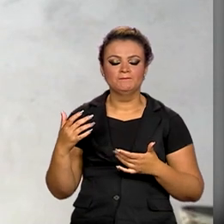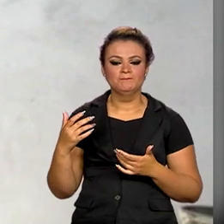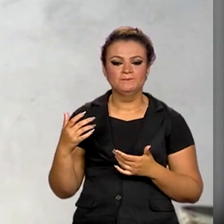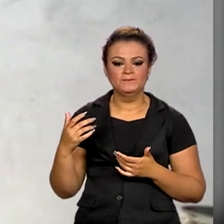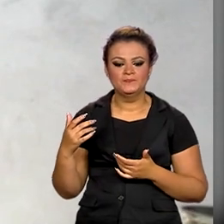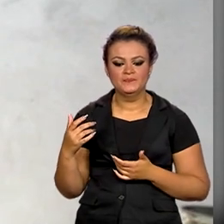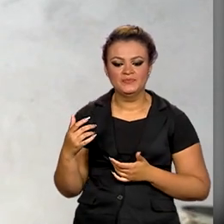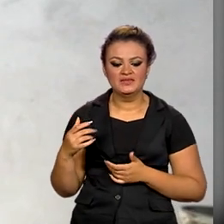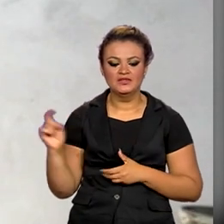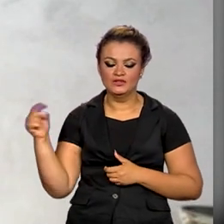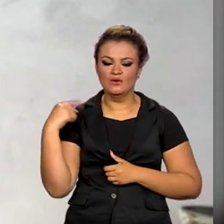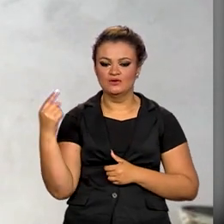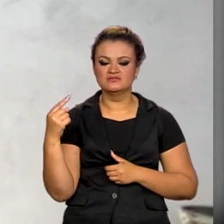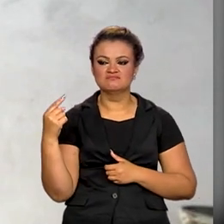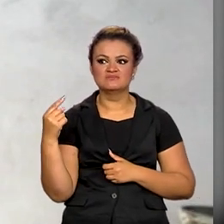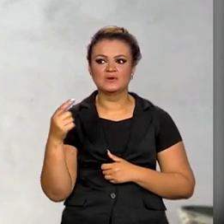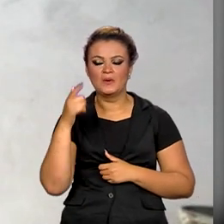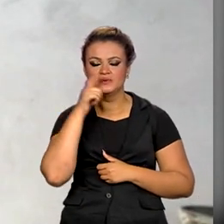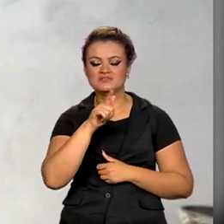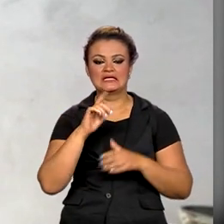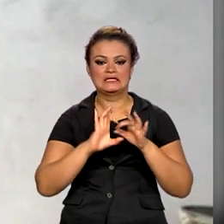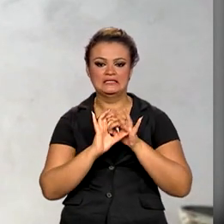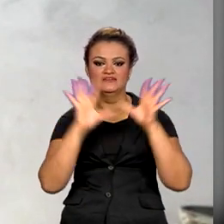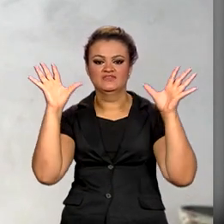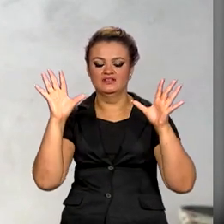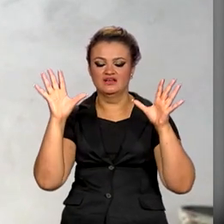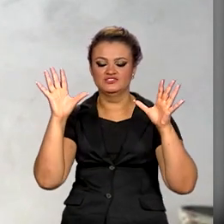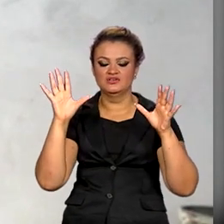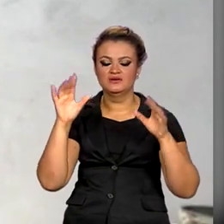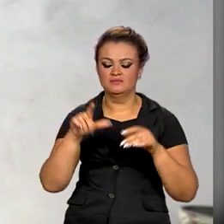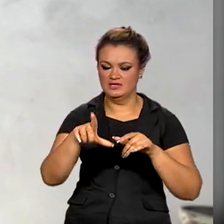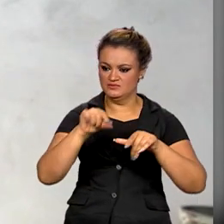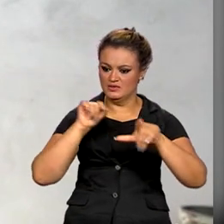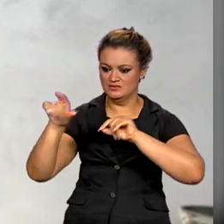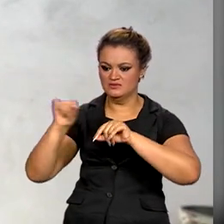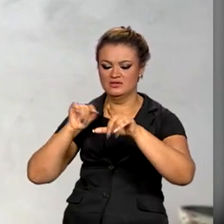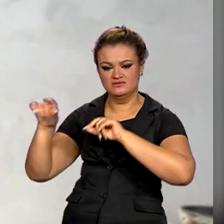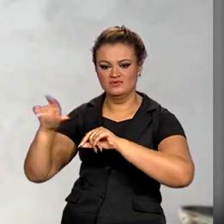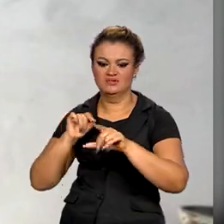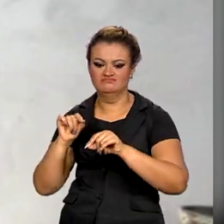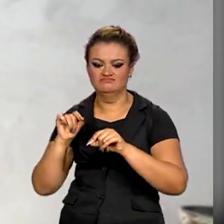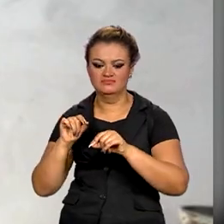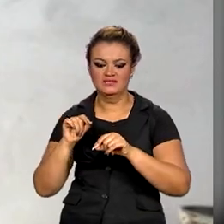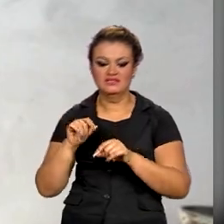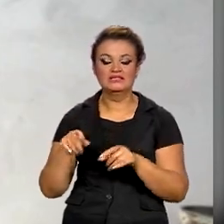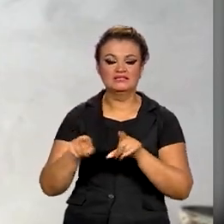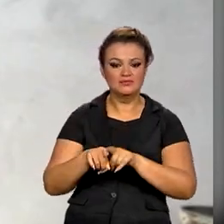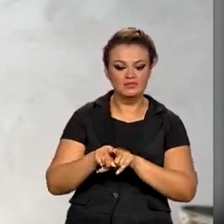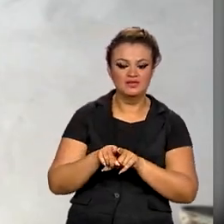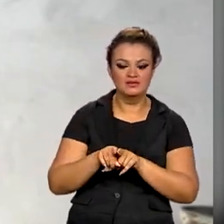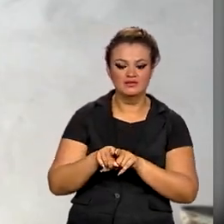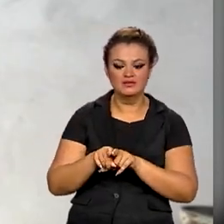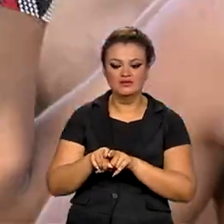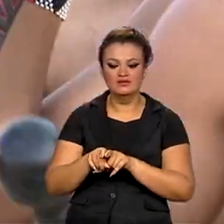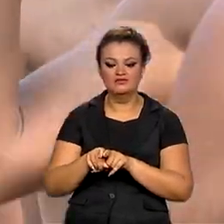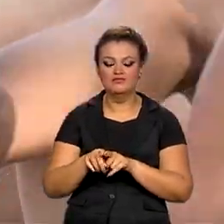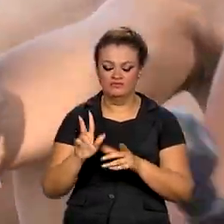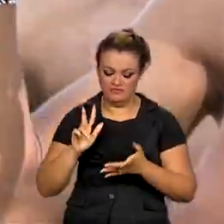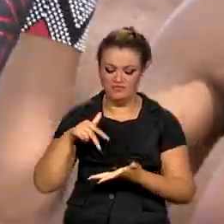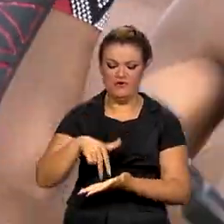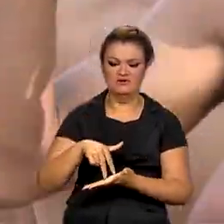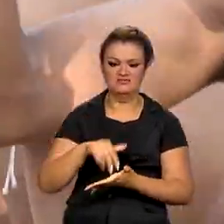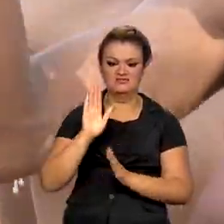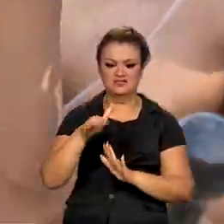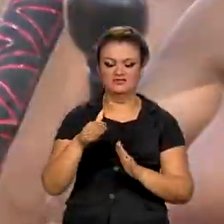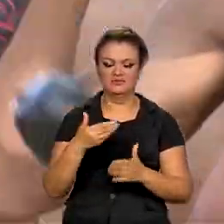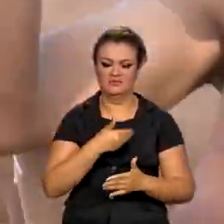com que a gente tenha um pouco mais de liberdade para fazer as nossas escolhas e até mesmo o voto lá no governo. E com